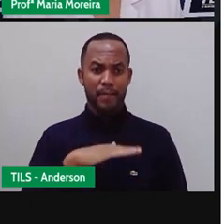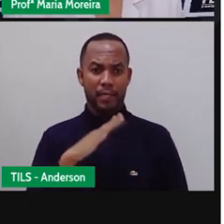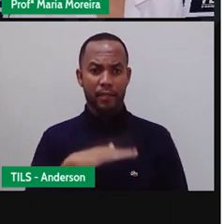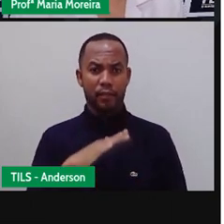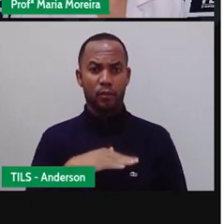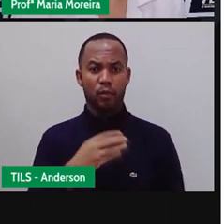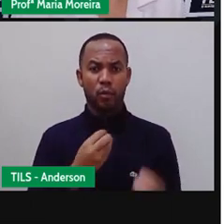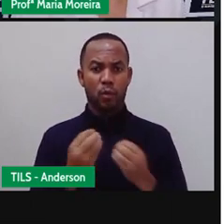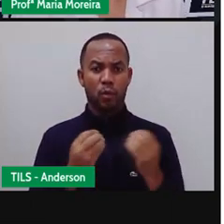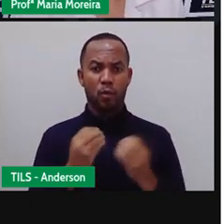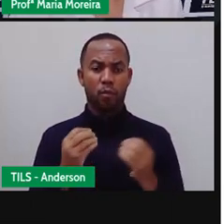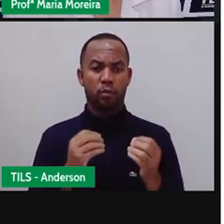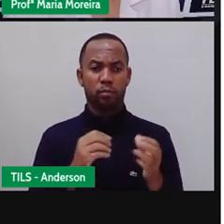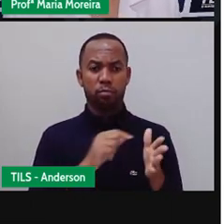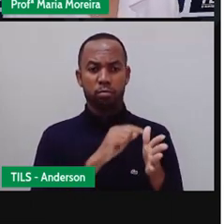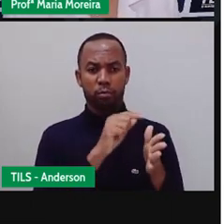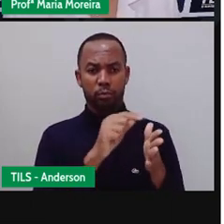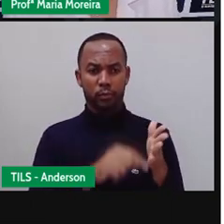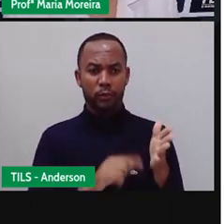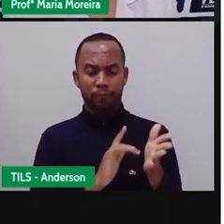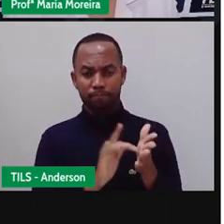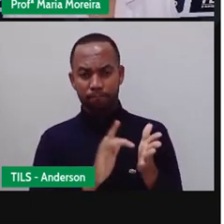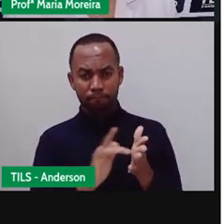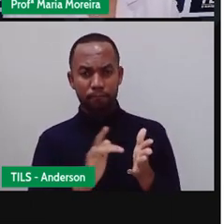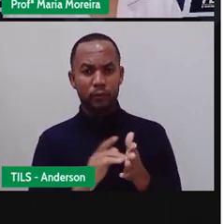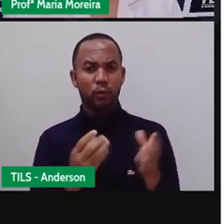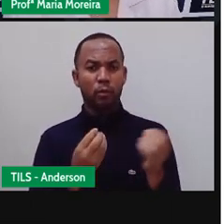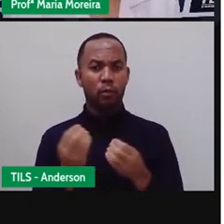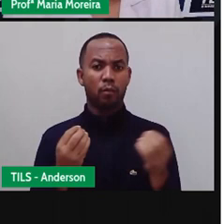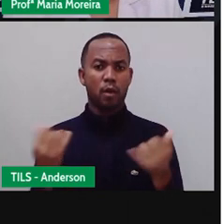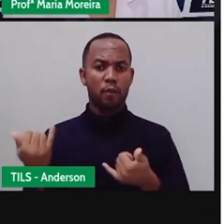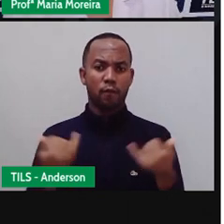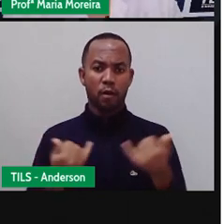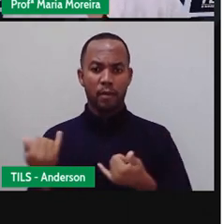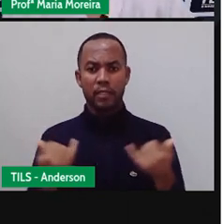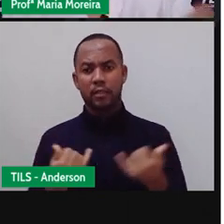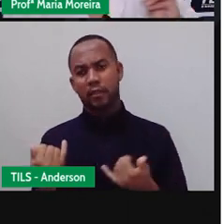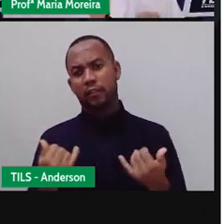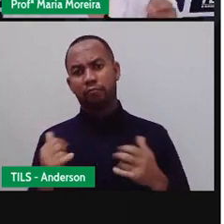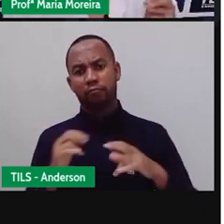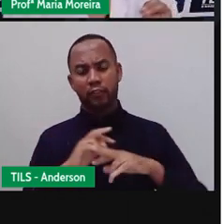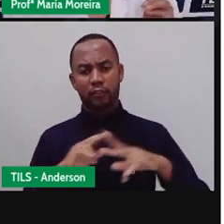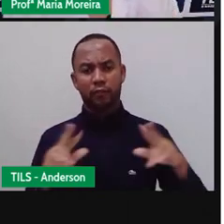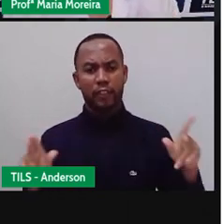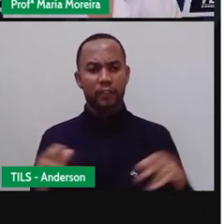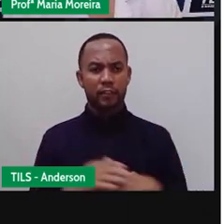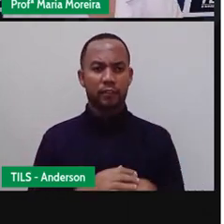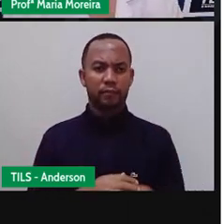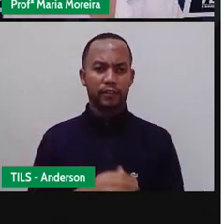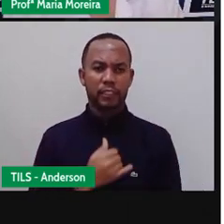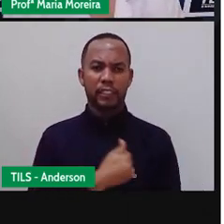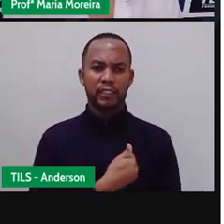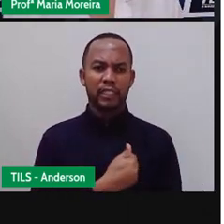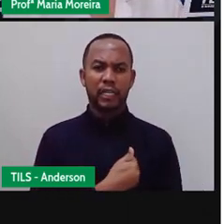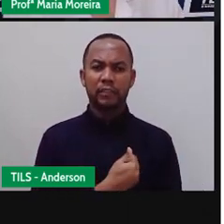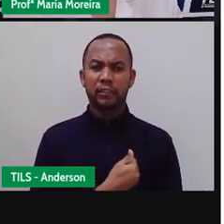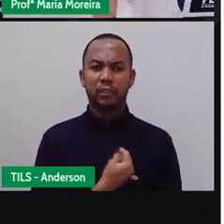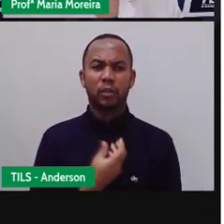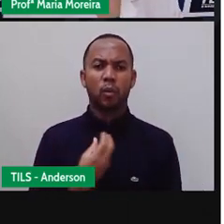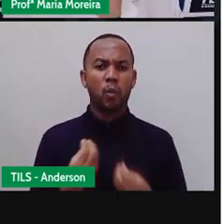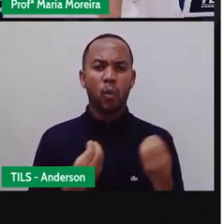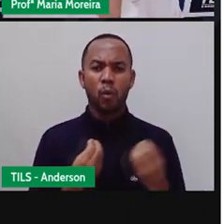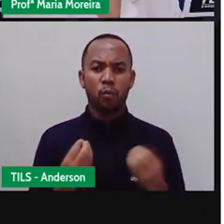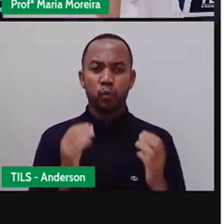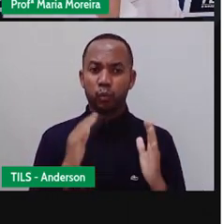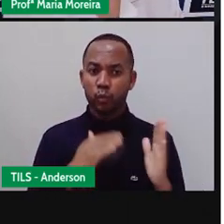pessoas de todas as idades compartilhando momentos, informações e experiências por meio dos sites. Essa questão da idade mínima aí não é em todos